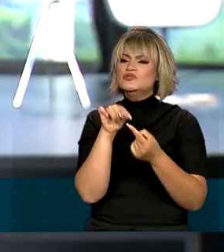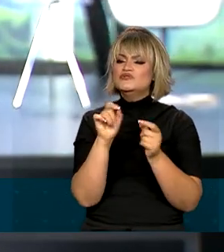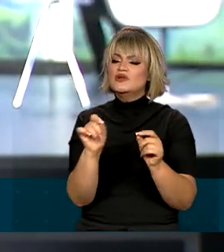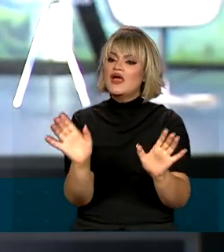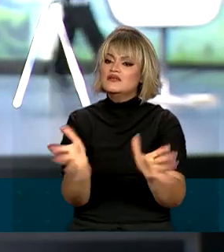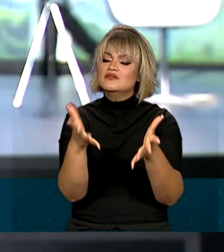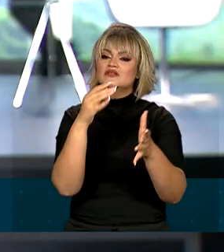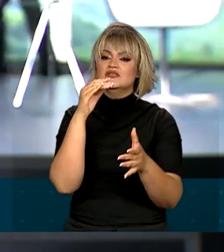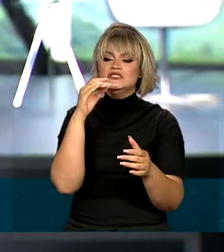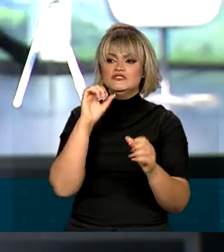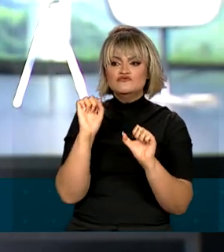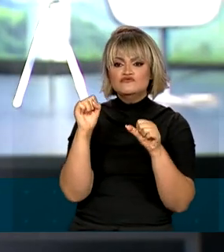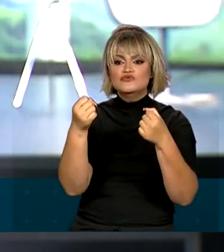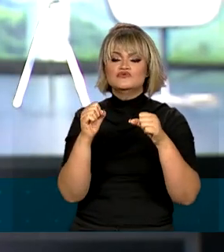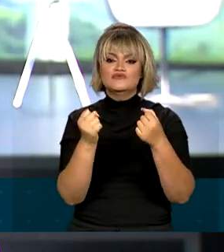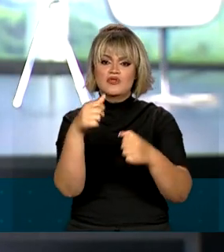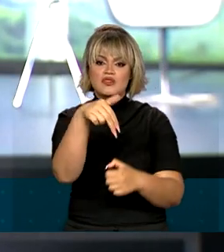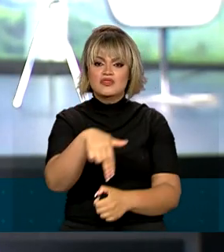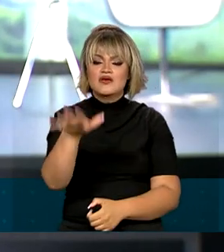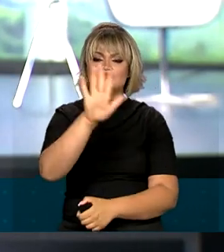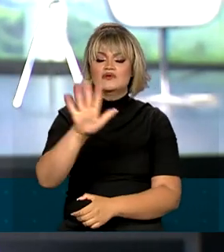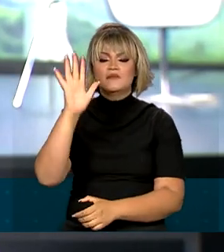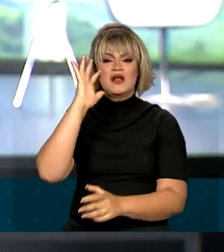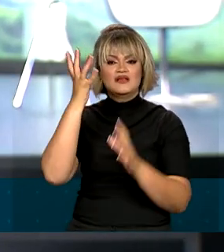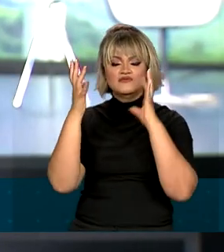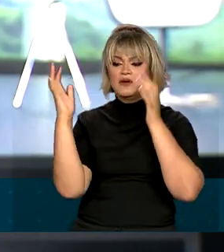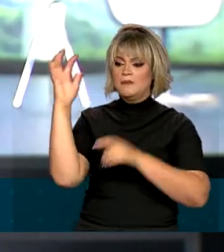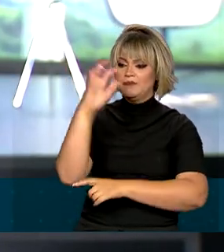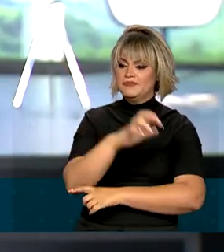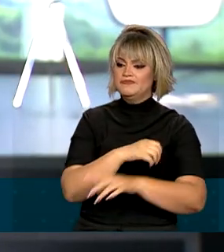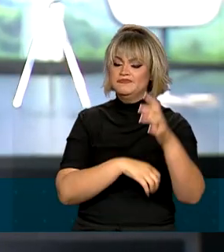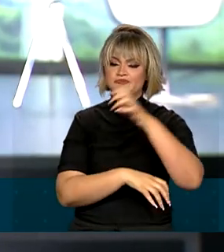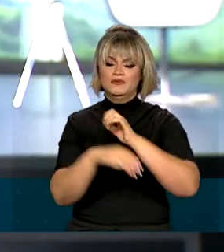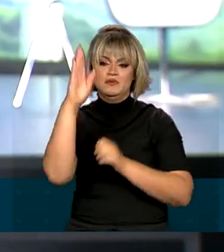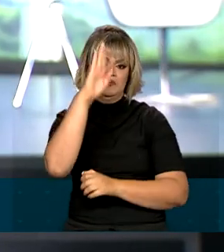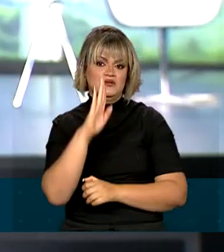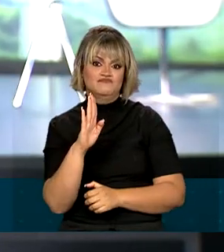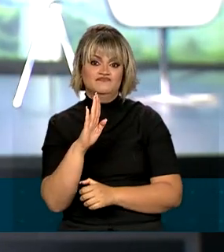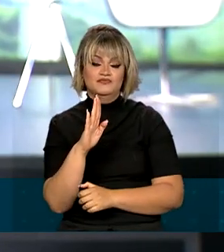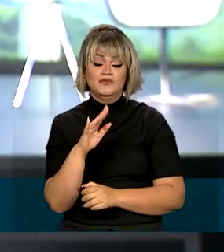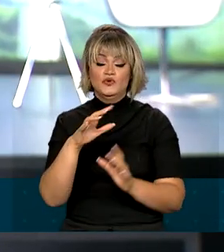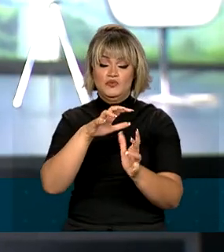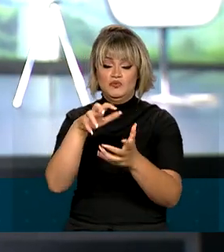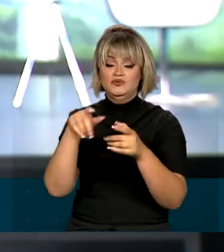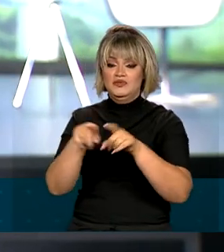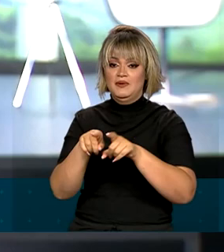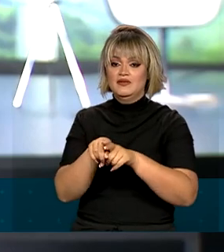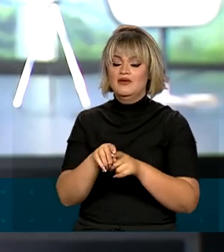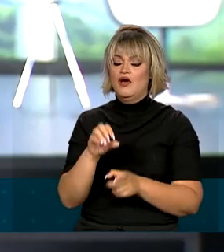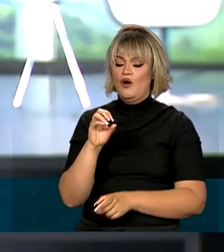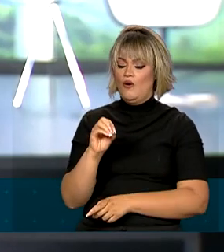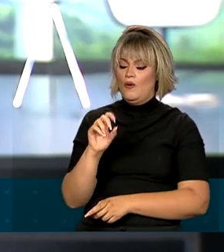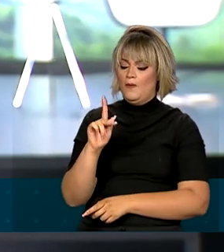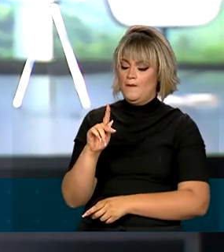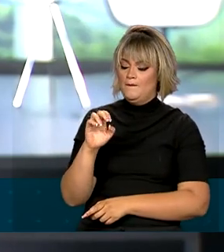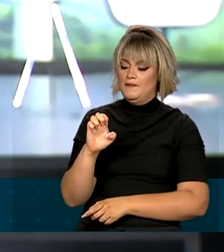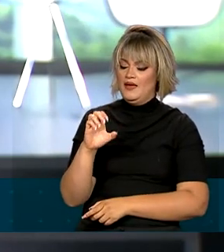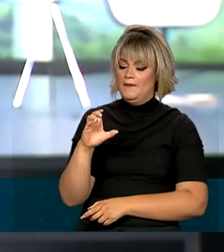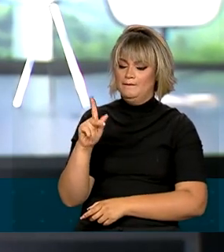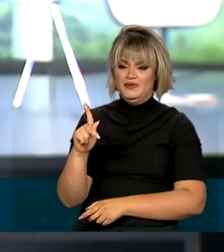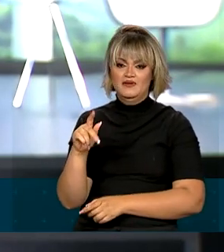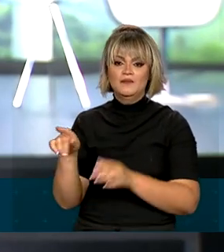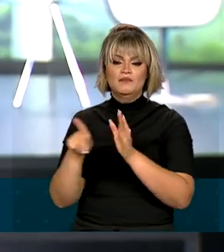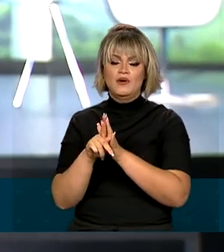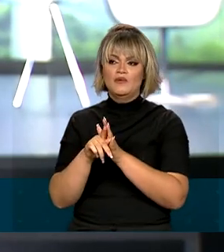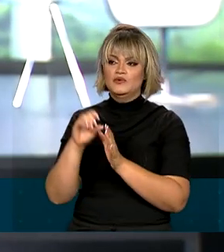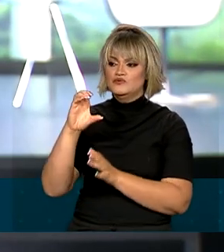acelerar os esforços internacionais pra conter o desmatamento em todo o planeta. Esse grupo, ele está sendo chamado de OPEP do Carbono Florestal e